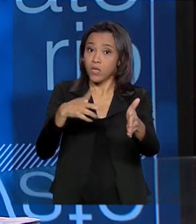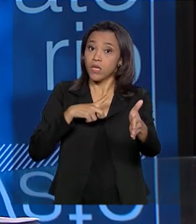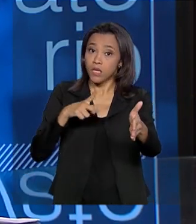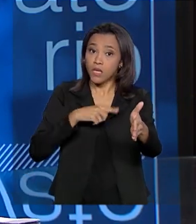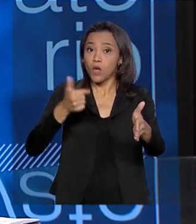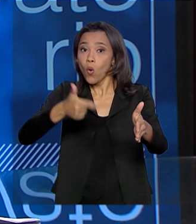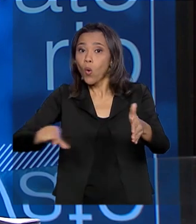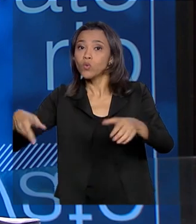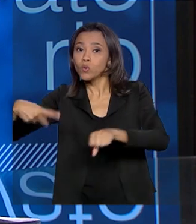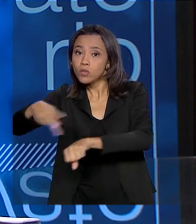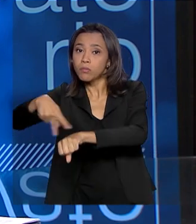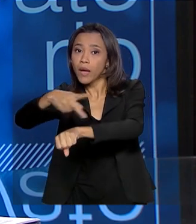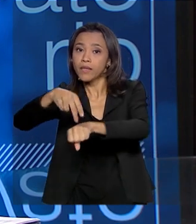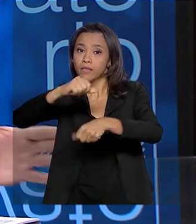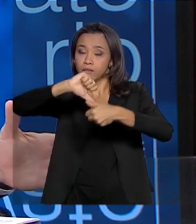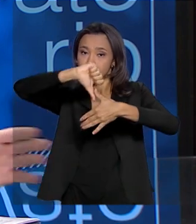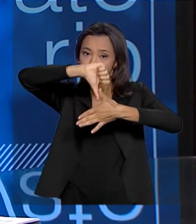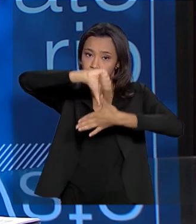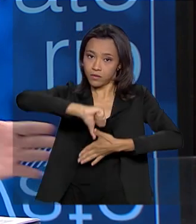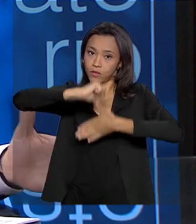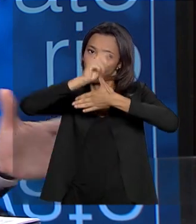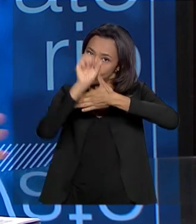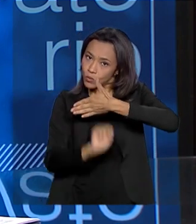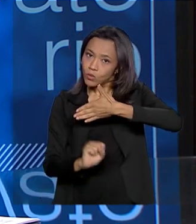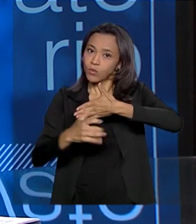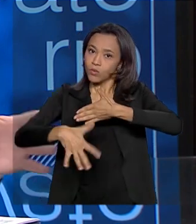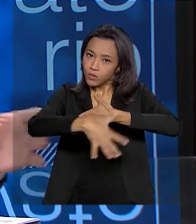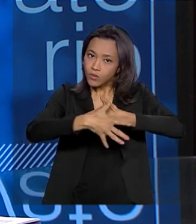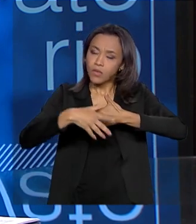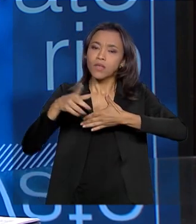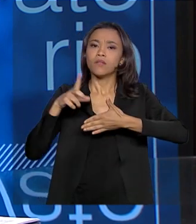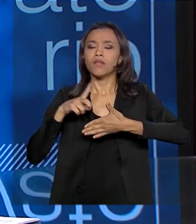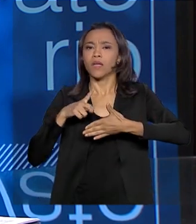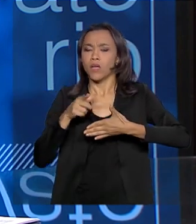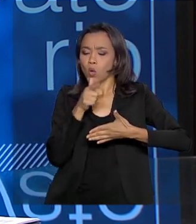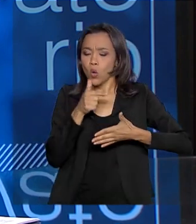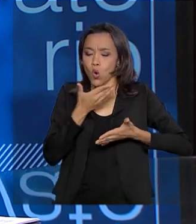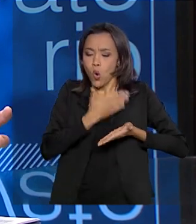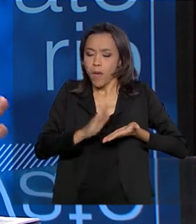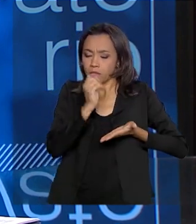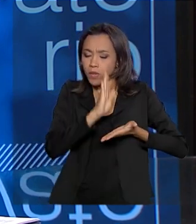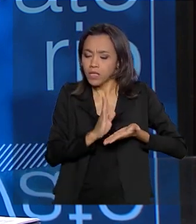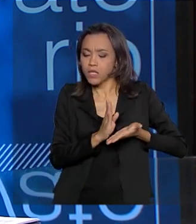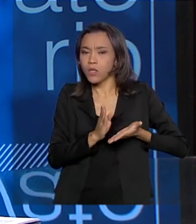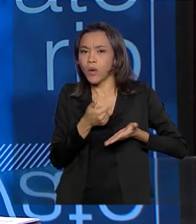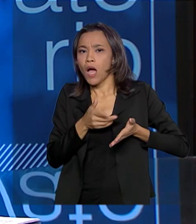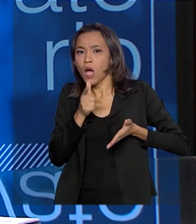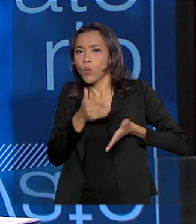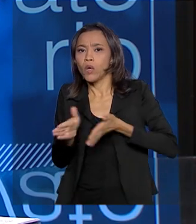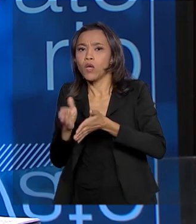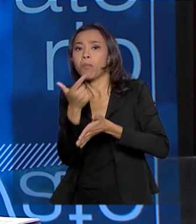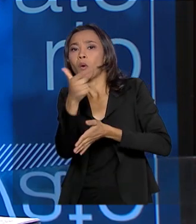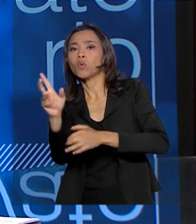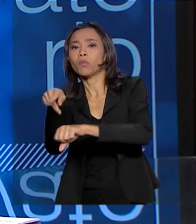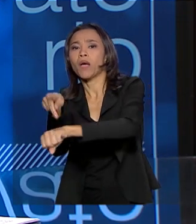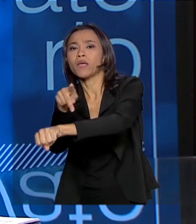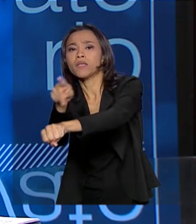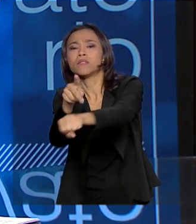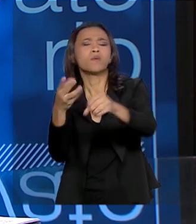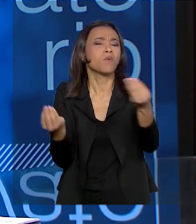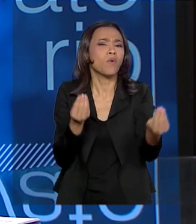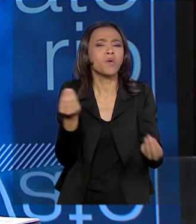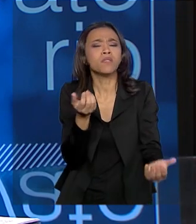outros países sul-americanos aqui. O rio acaba cortando o país e o outro. Como é que é essa cooperação internacional